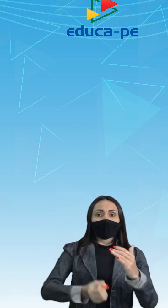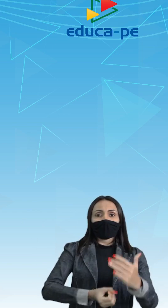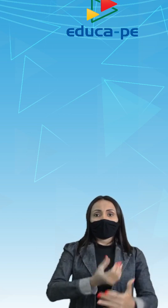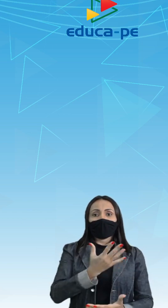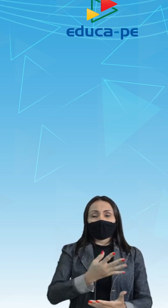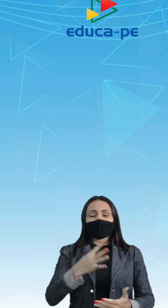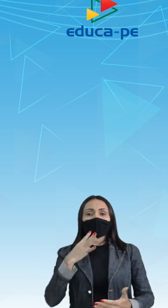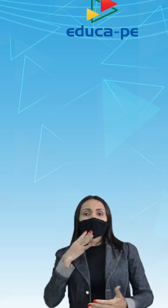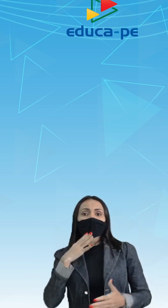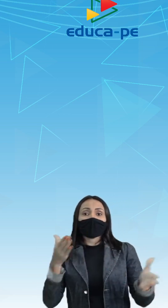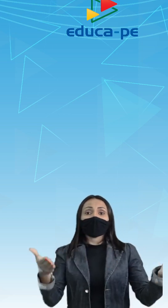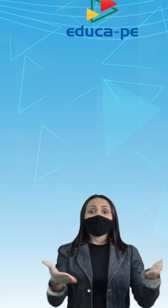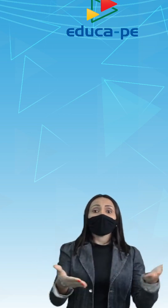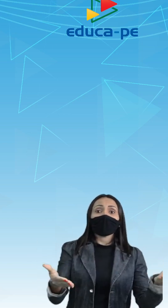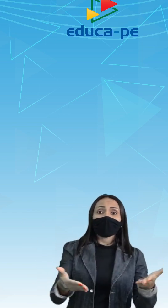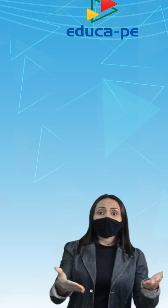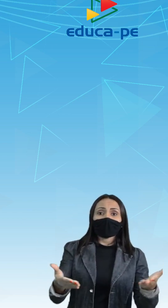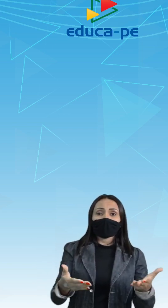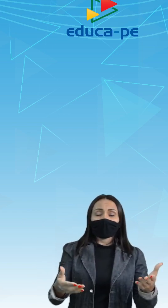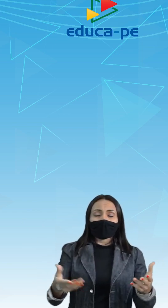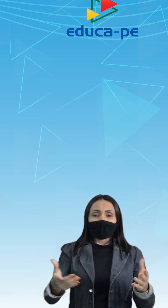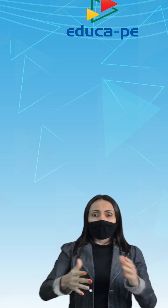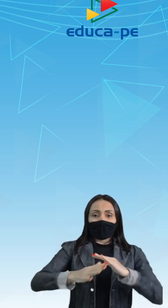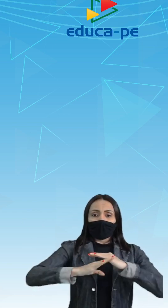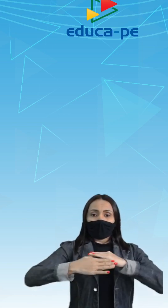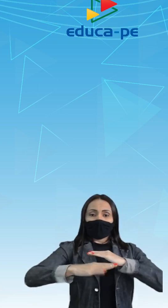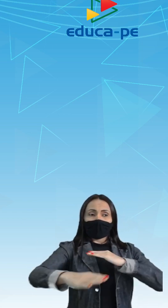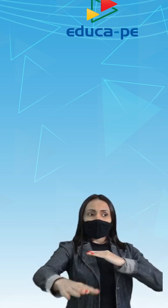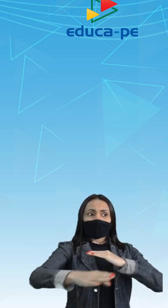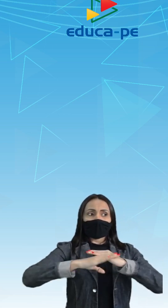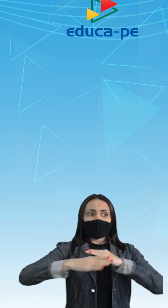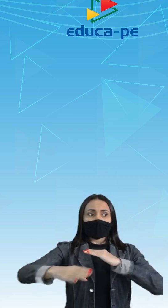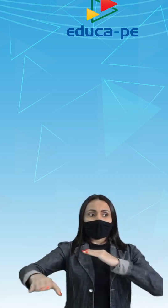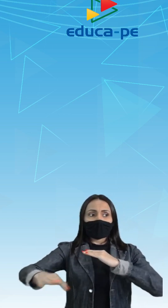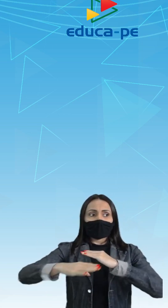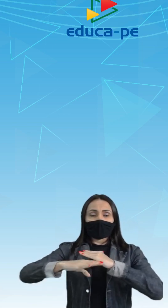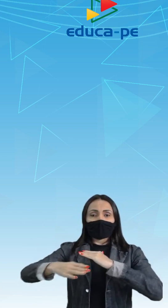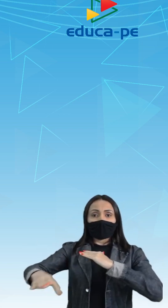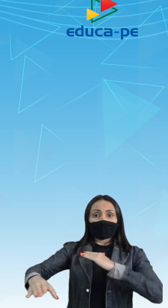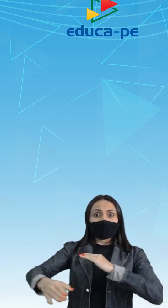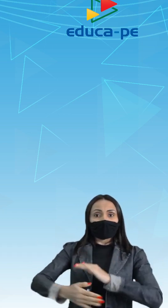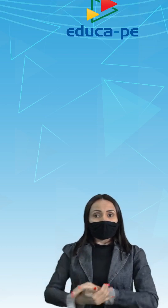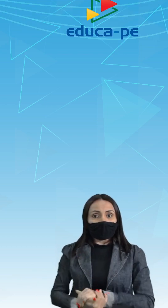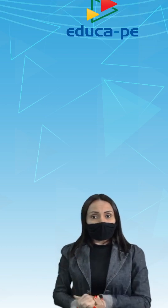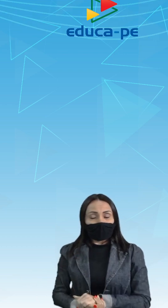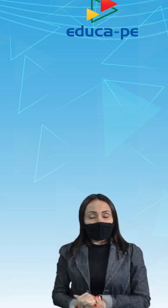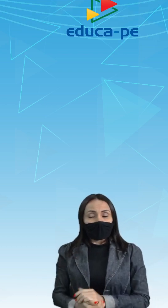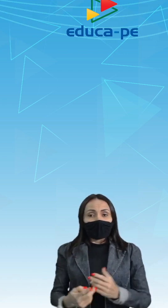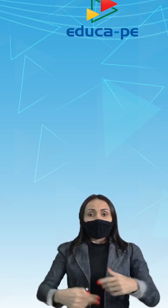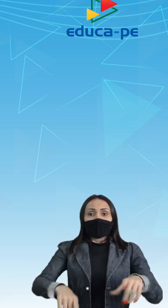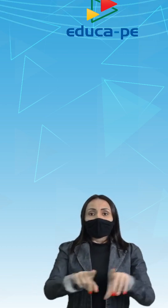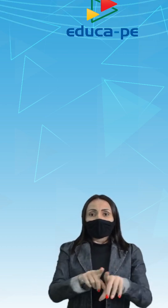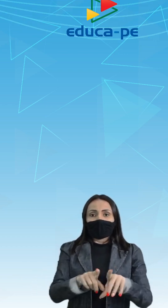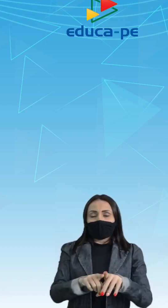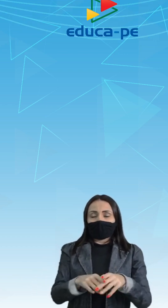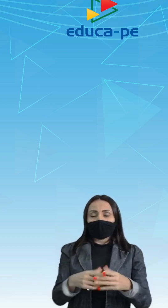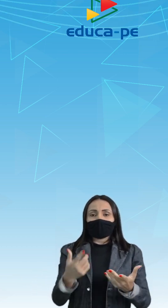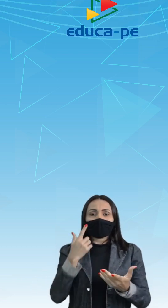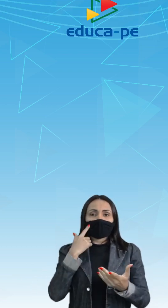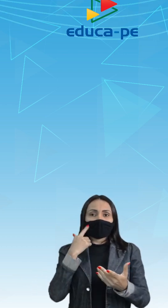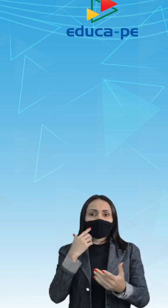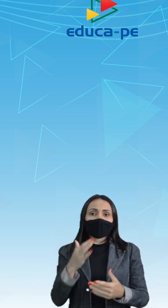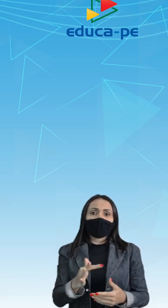conhece de hoje de oceanos e continentes. E aí estavam também os